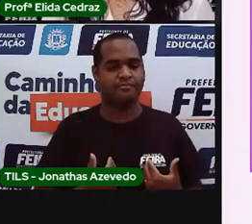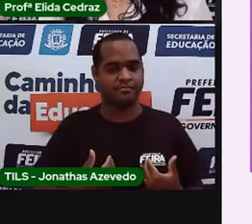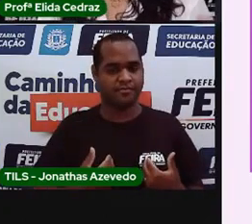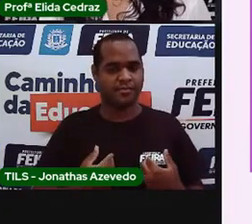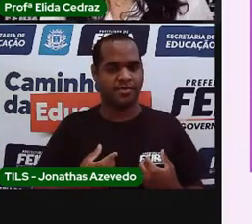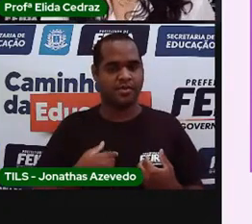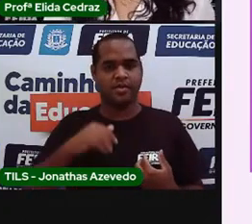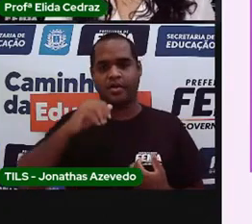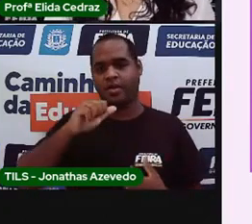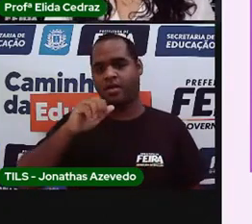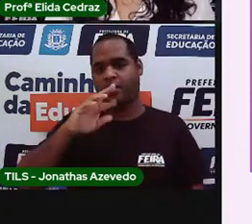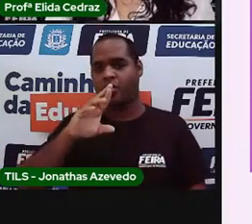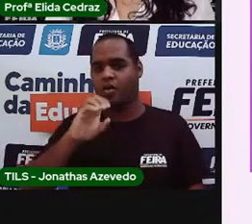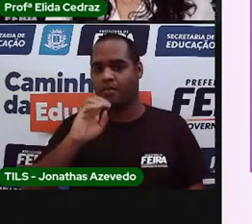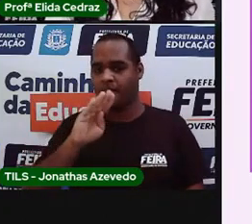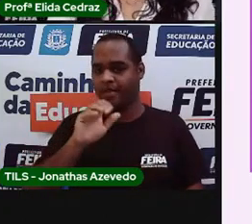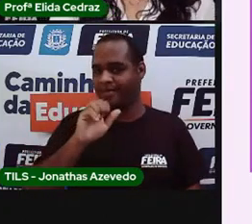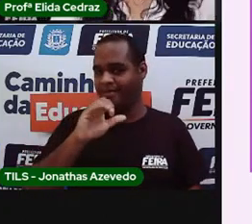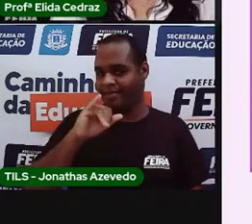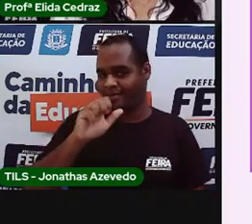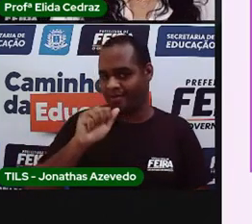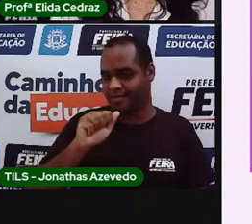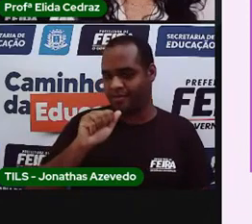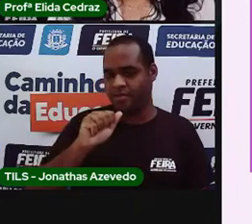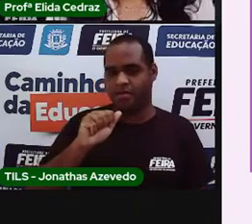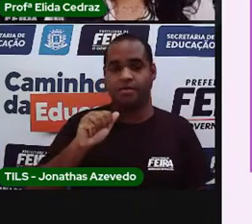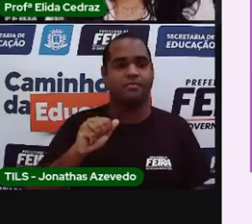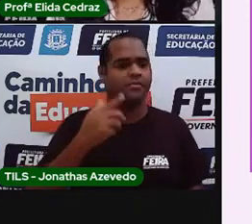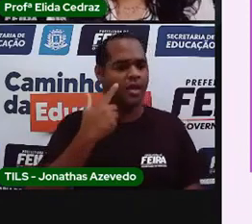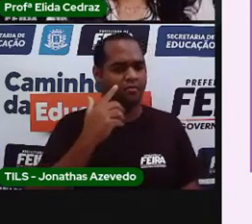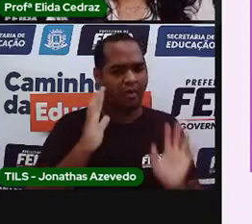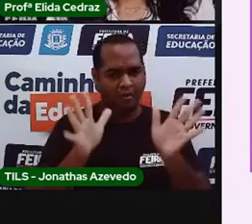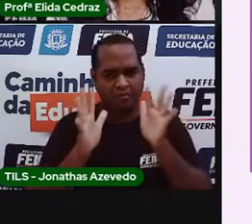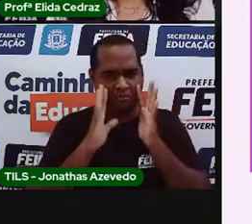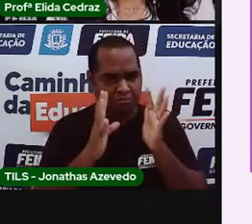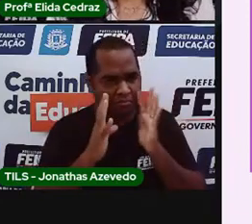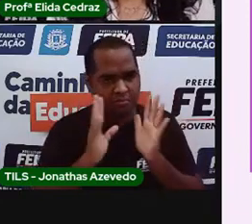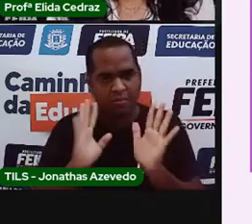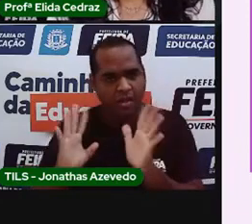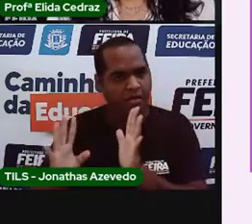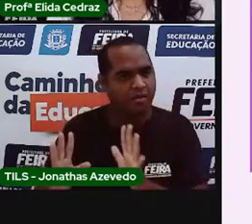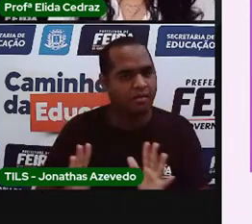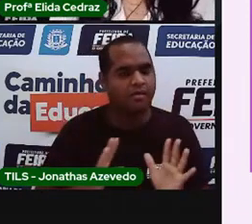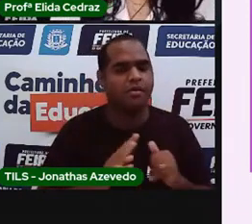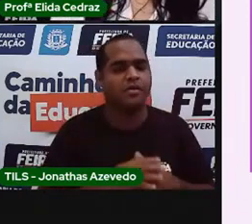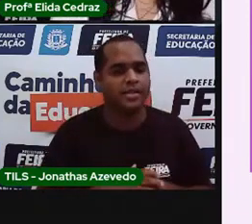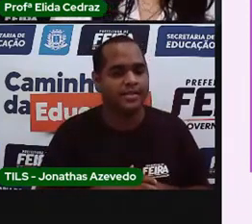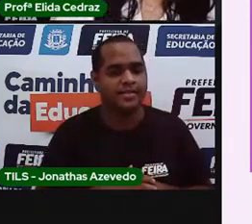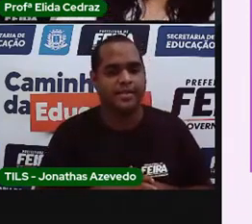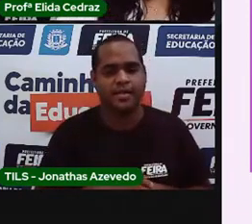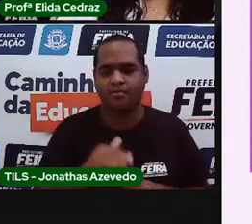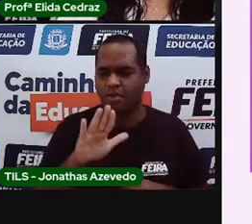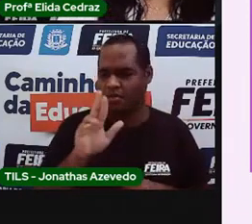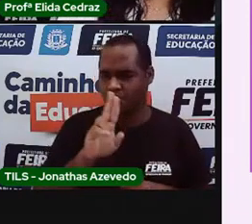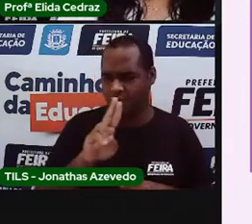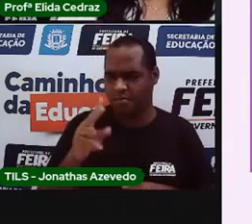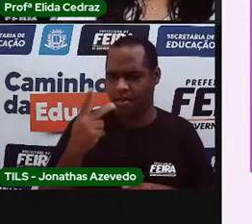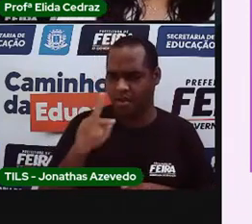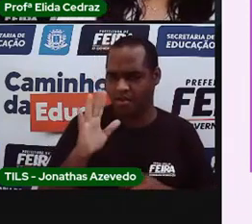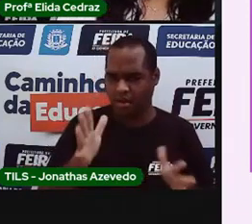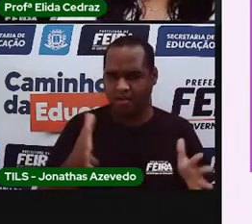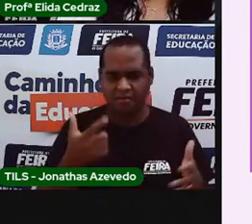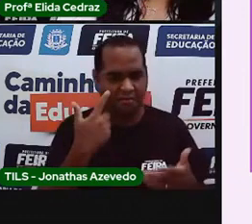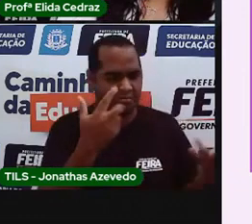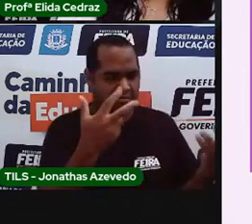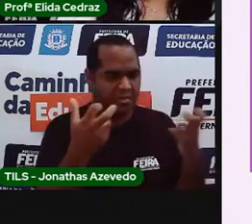chamado acrobacia. Você já ouviu falar desse nome? Você já viu alguém fazendo